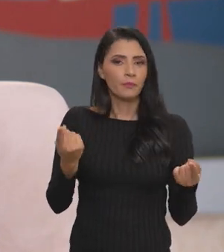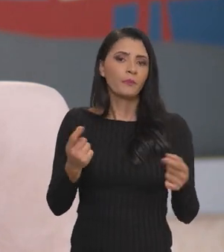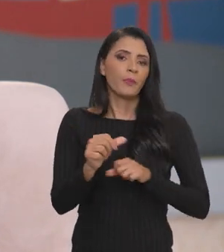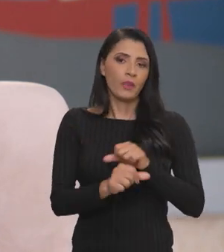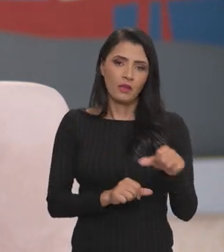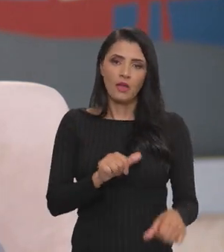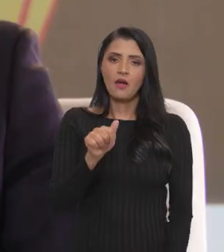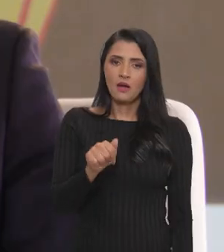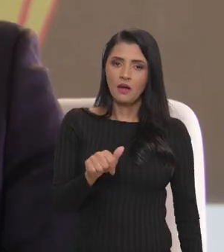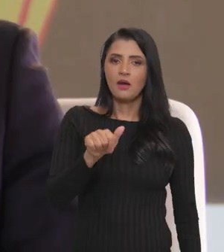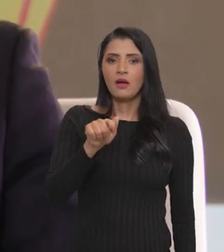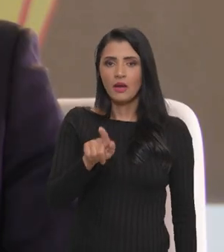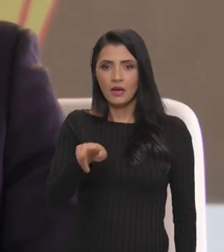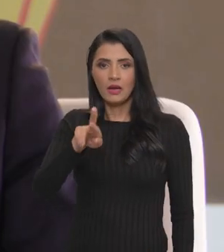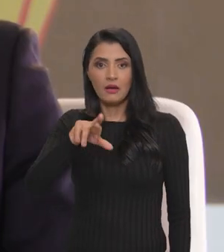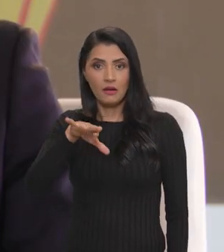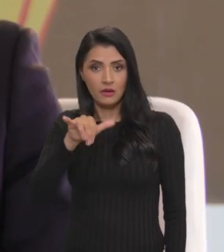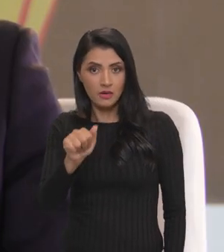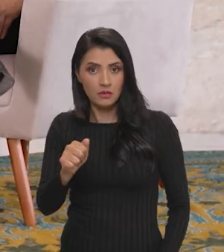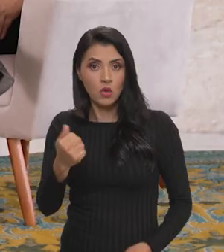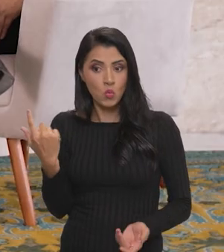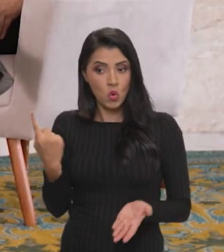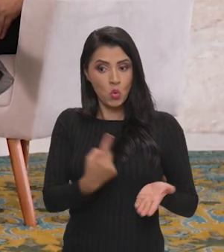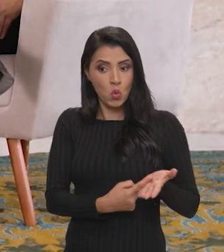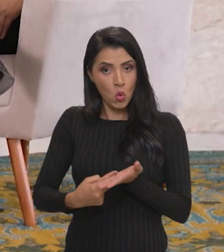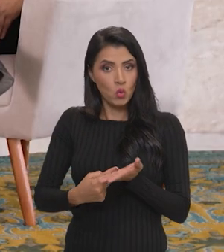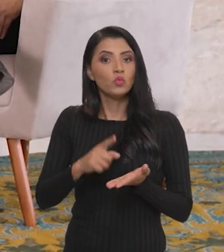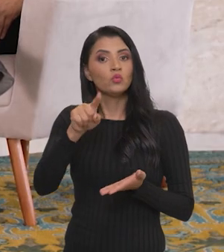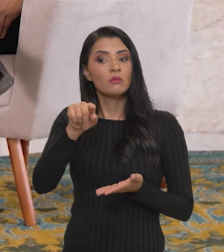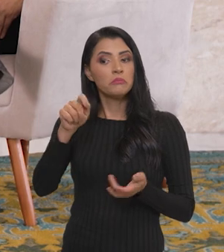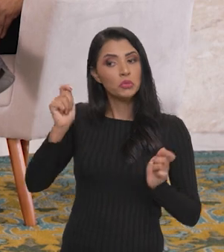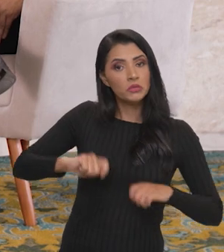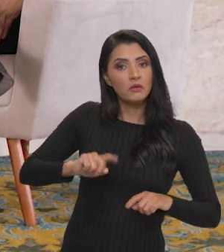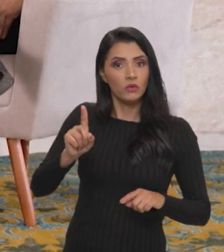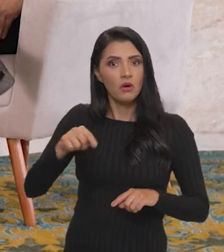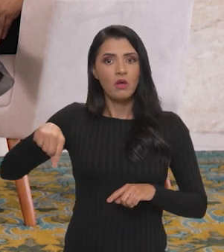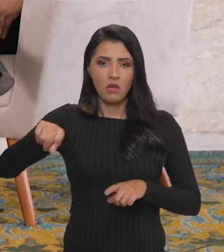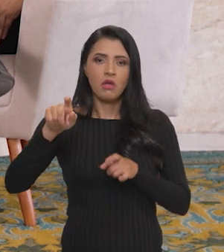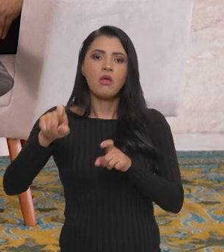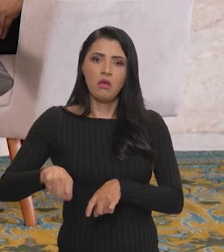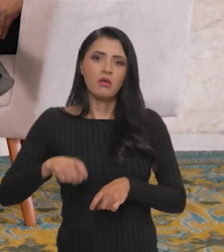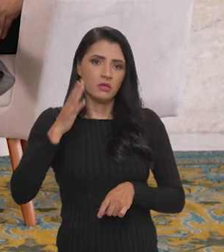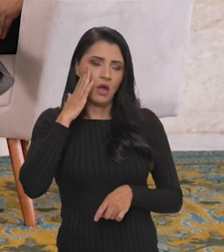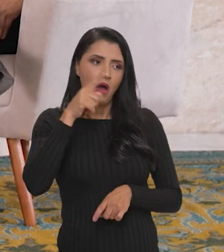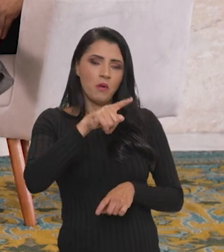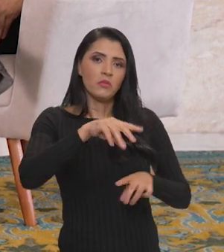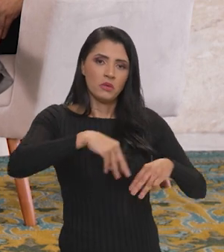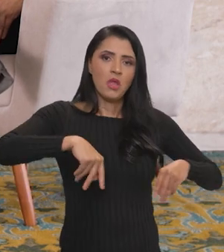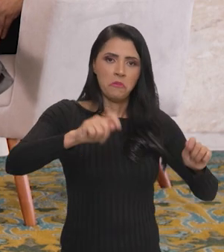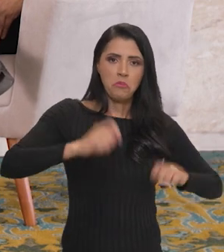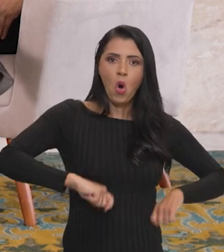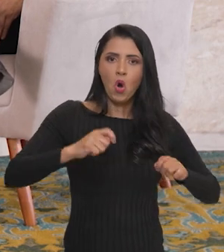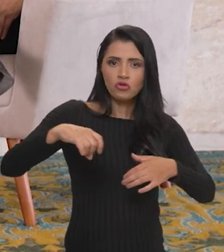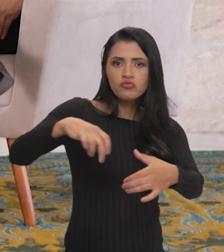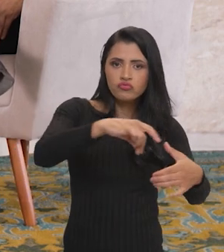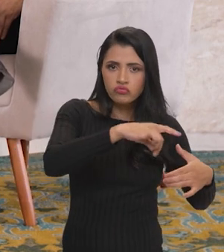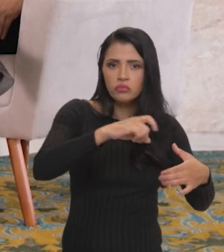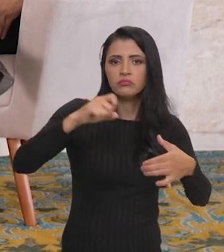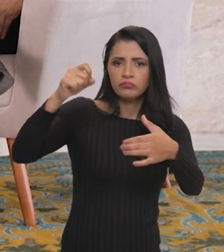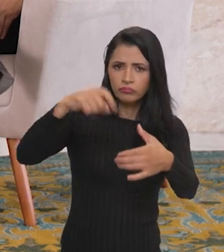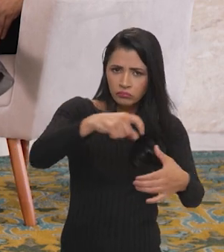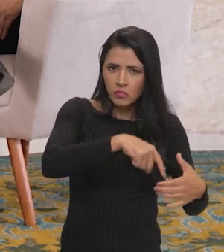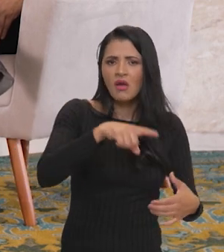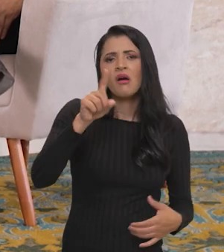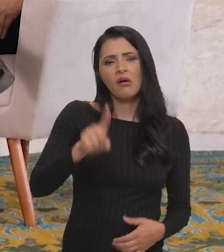a reforma agrária em um acordo, obviamente, entre o que é possível, que os agricultores também entendem que são terras com capacidade de produção,